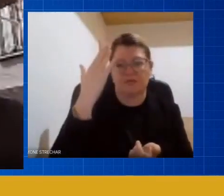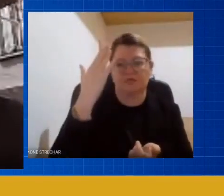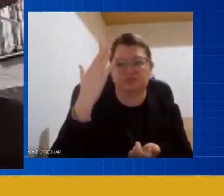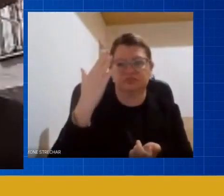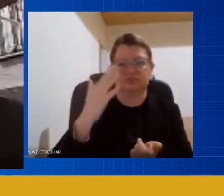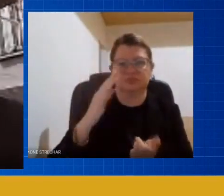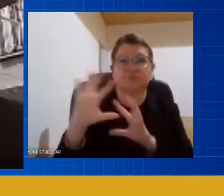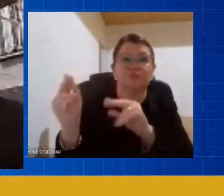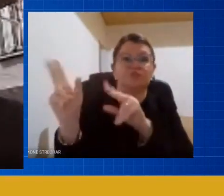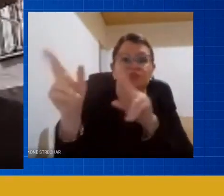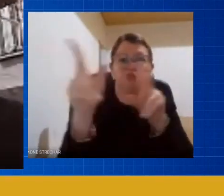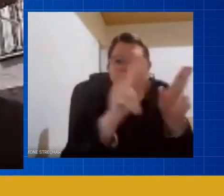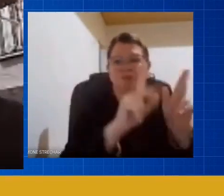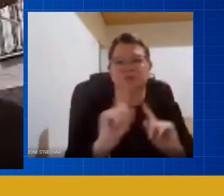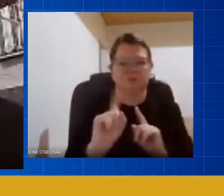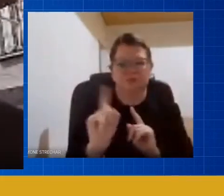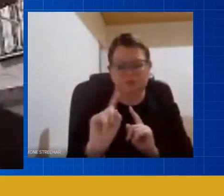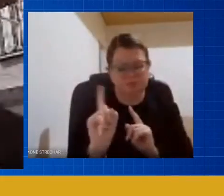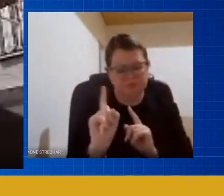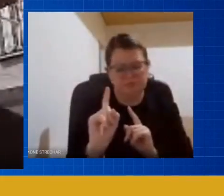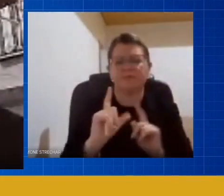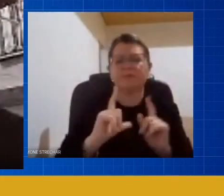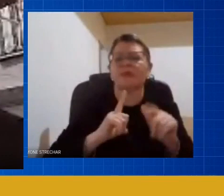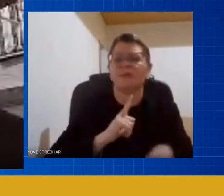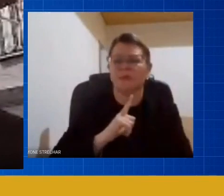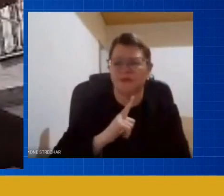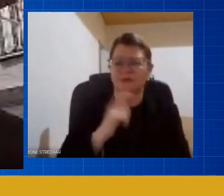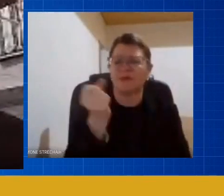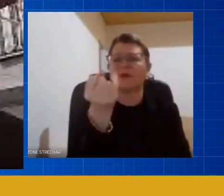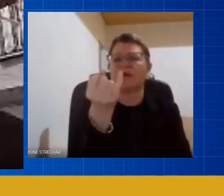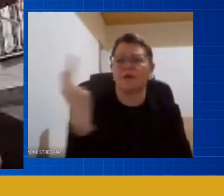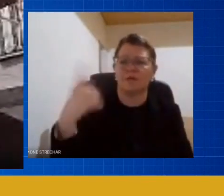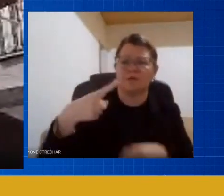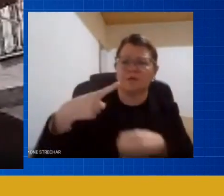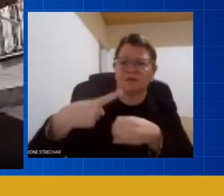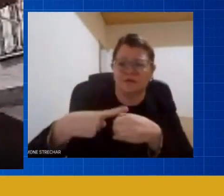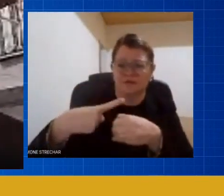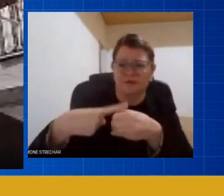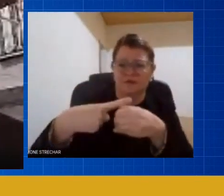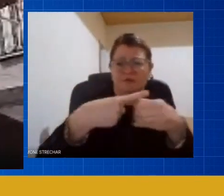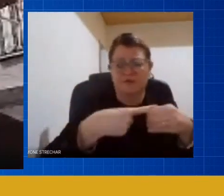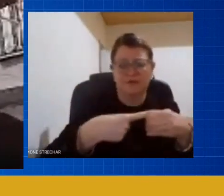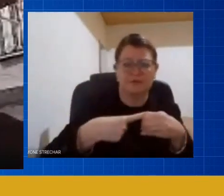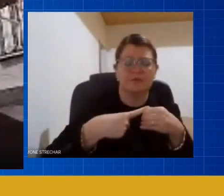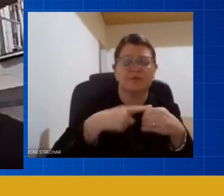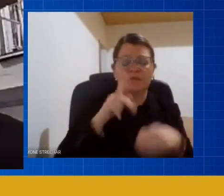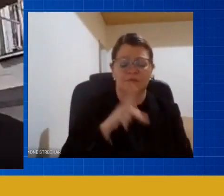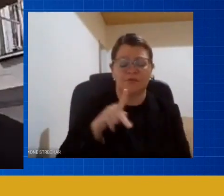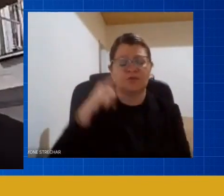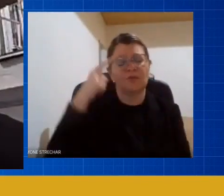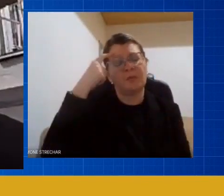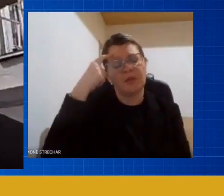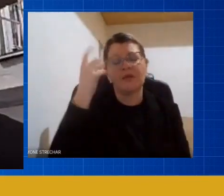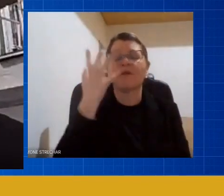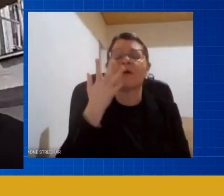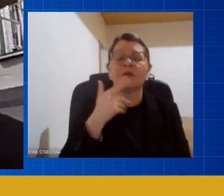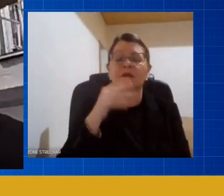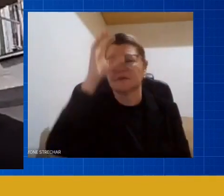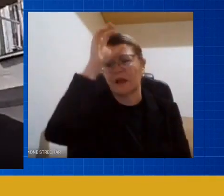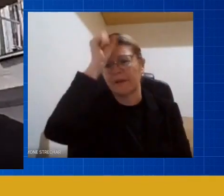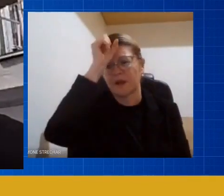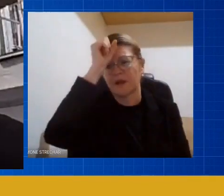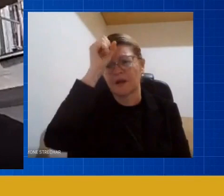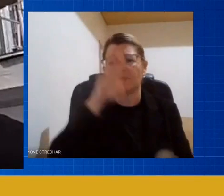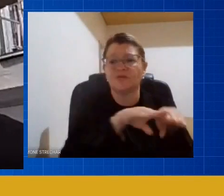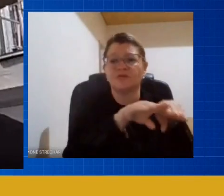têm fetiche fetiche de achar que as crianças aprendem da mesma forma do mesmo jeito no mesmo tempo que se